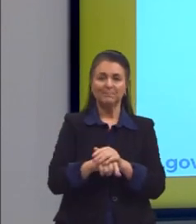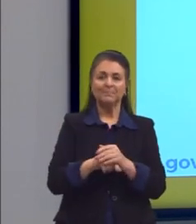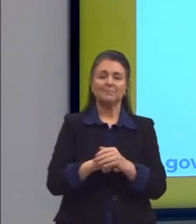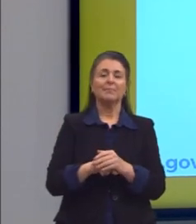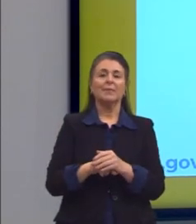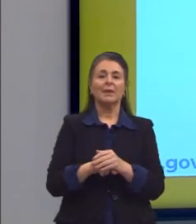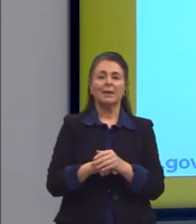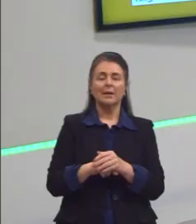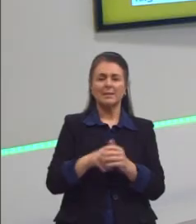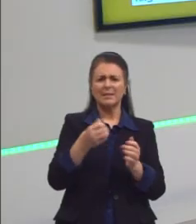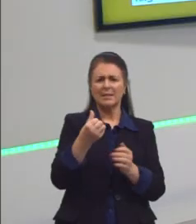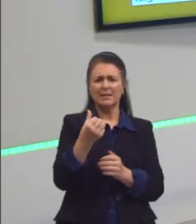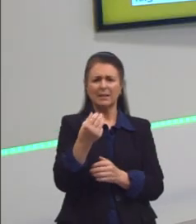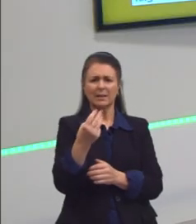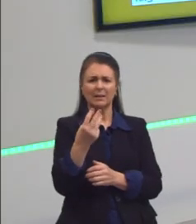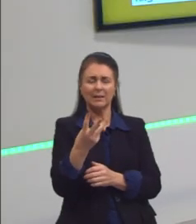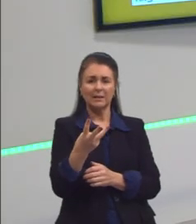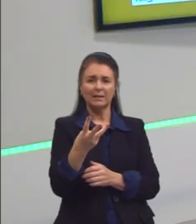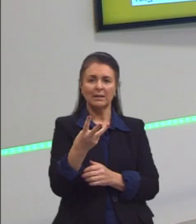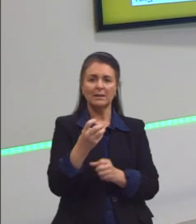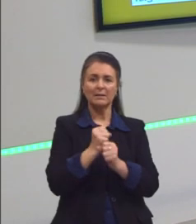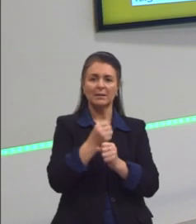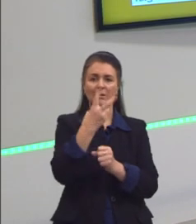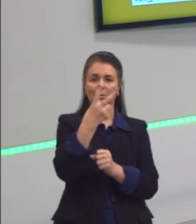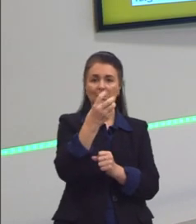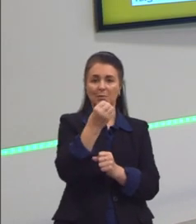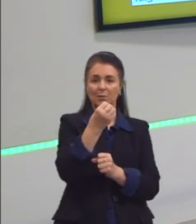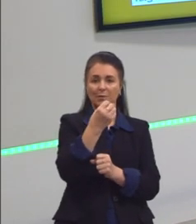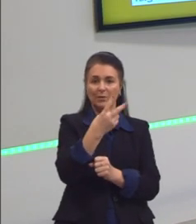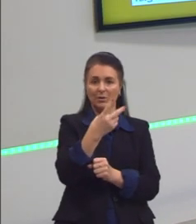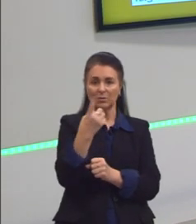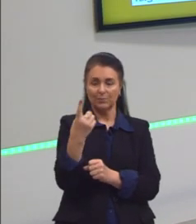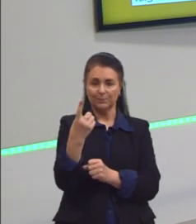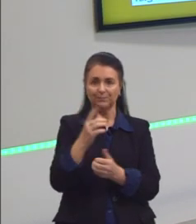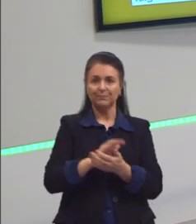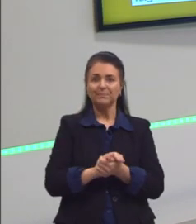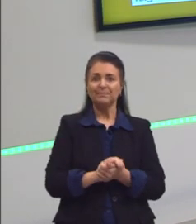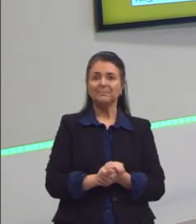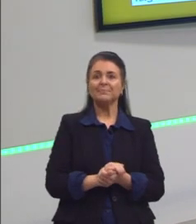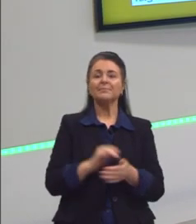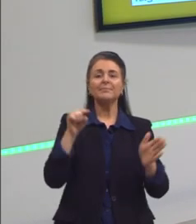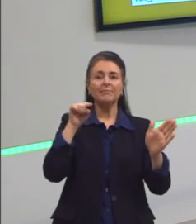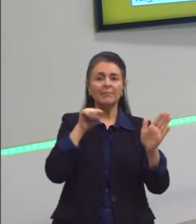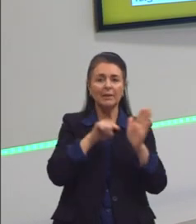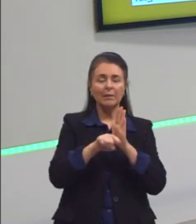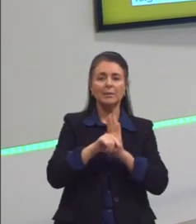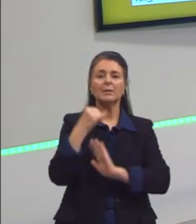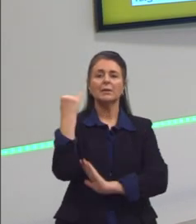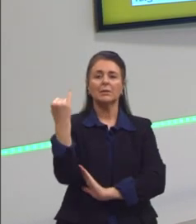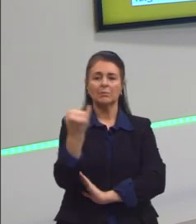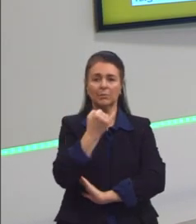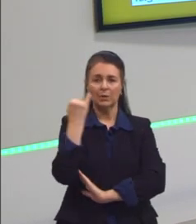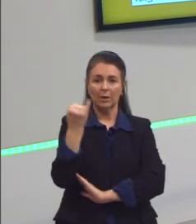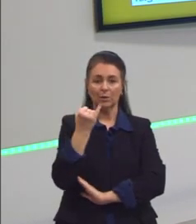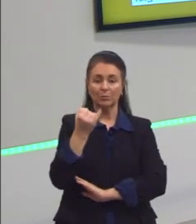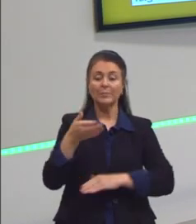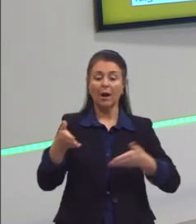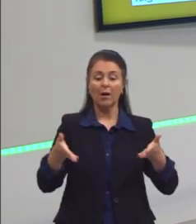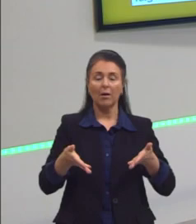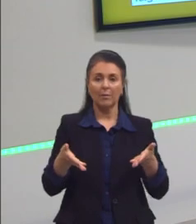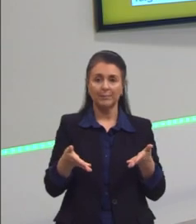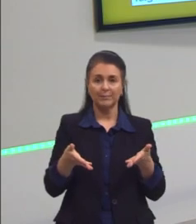a 63 do Enem 2021. E aqui falando também de uma questão muito importante do tempo presente.